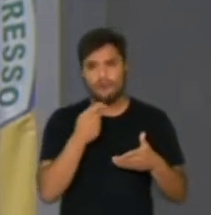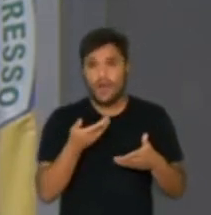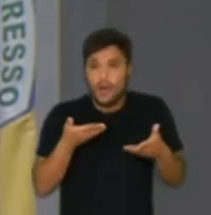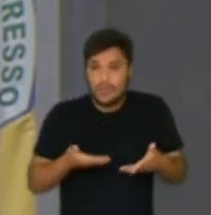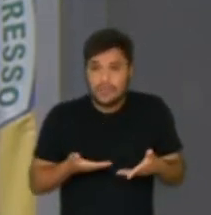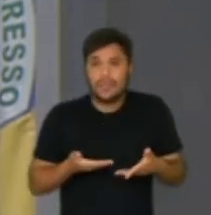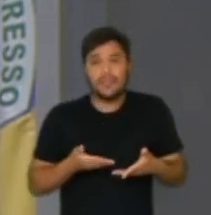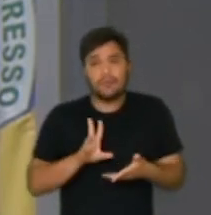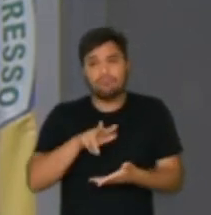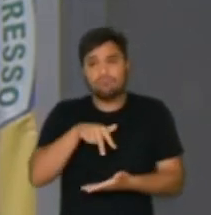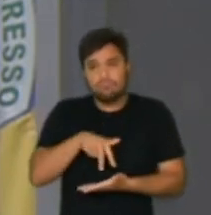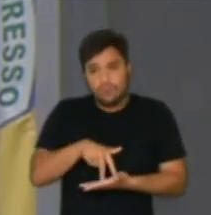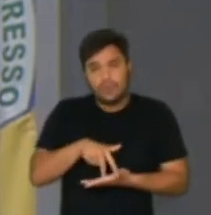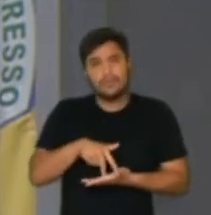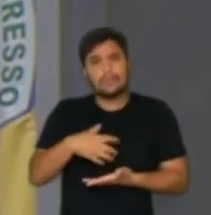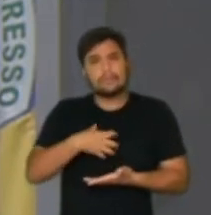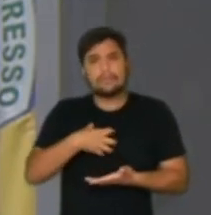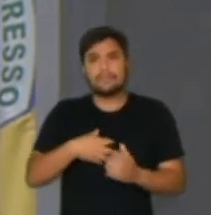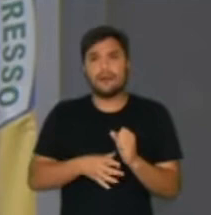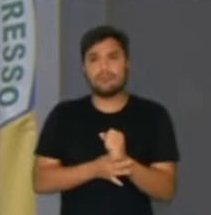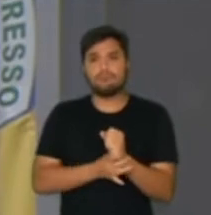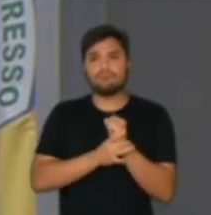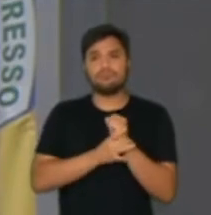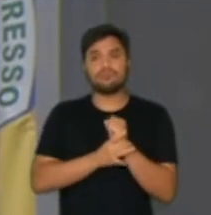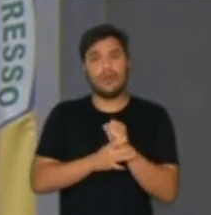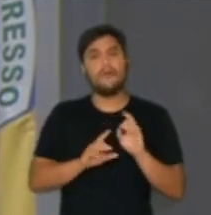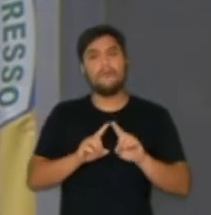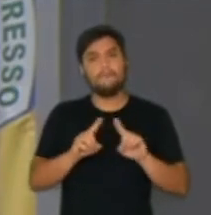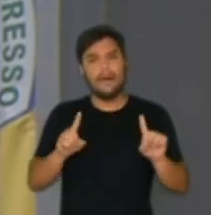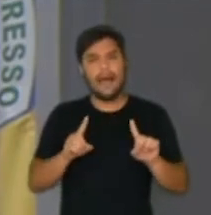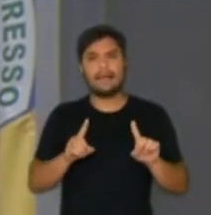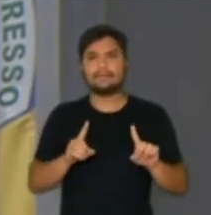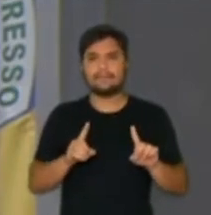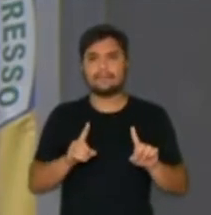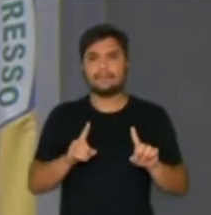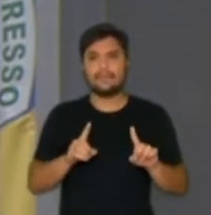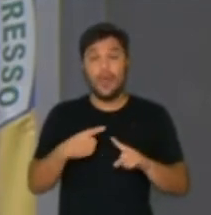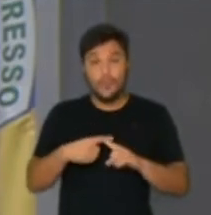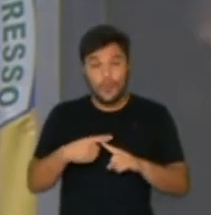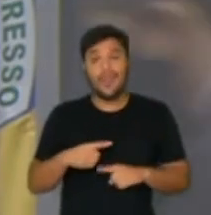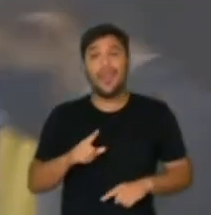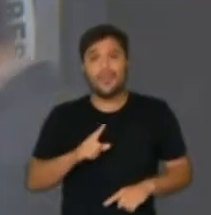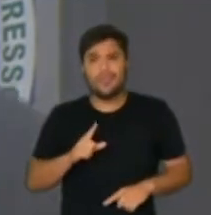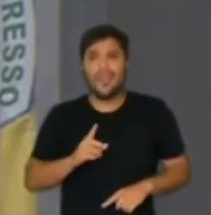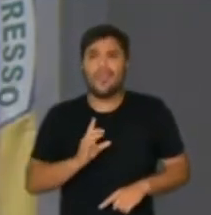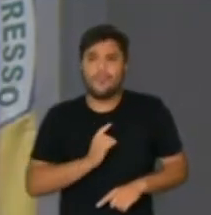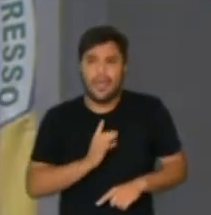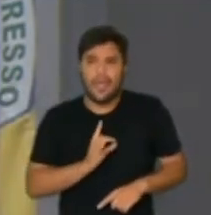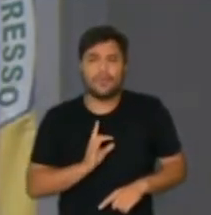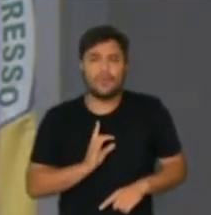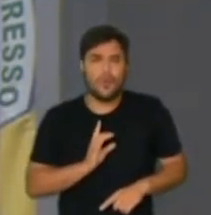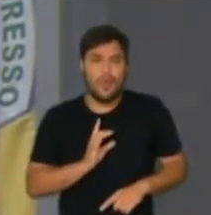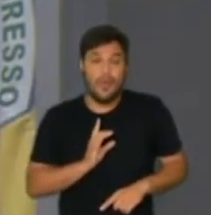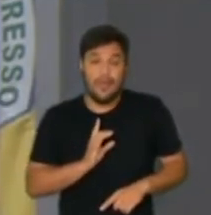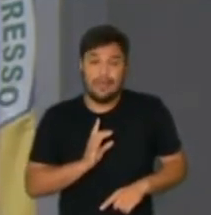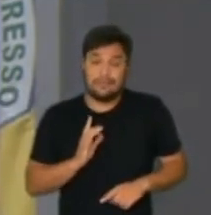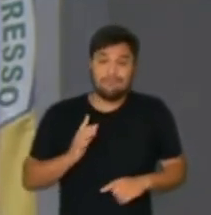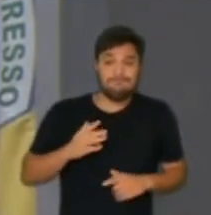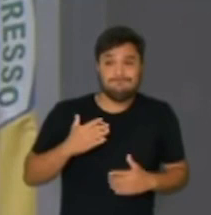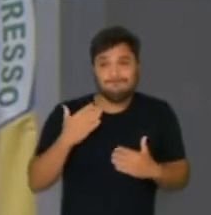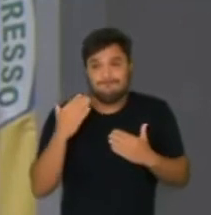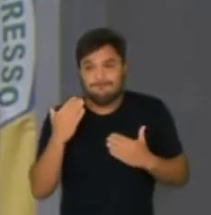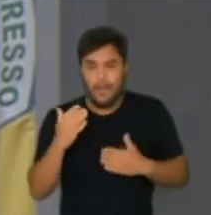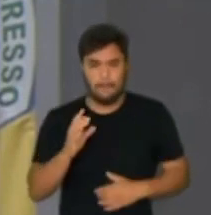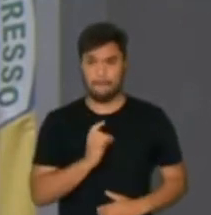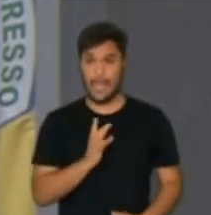daqui de cima da tribuna, porque aqui me sinto mais protegida, mas não tão protegida, Bia Kicis, porque eu tenho ainda receio, não medo, medo eu não